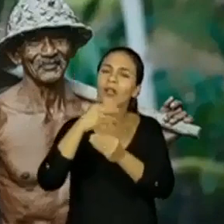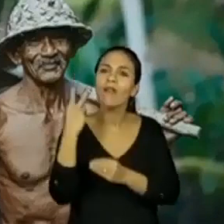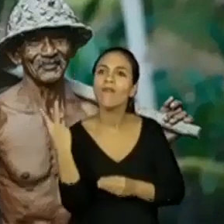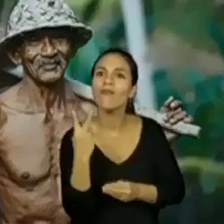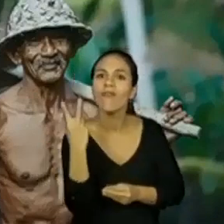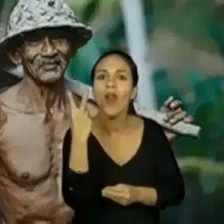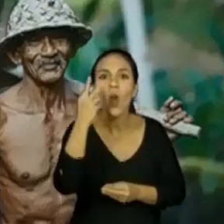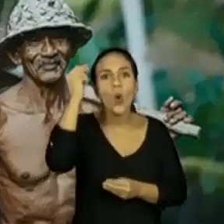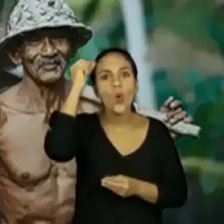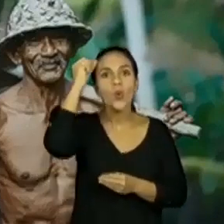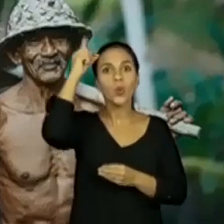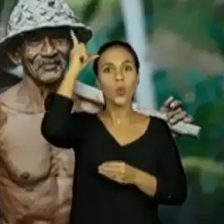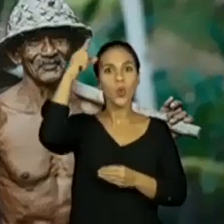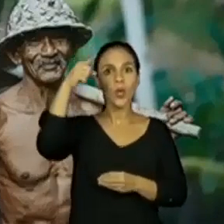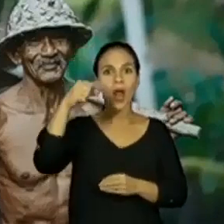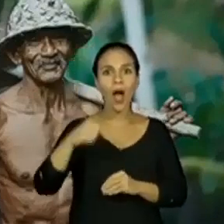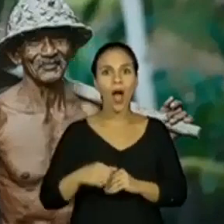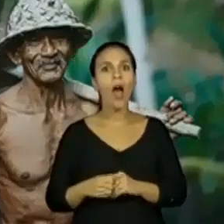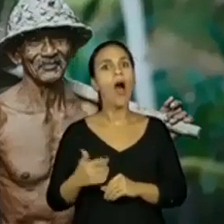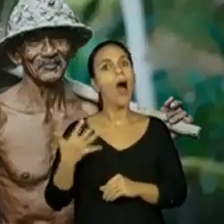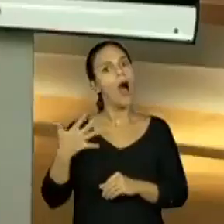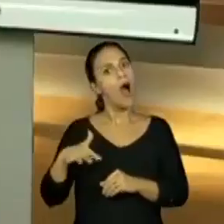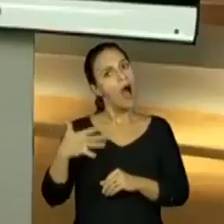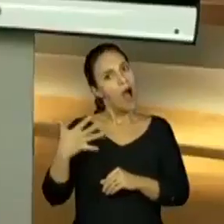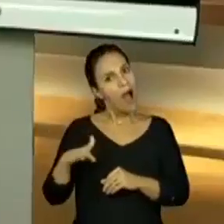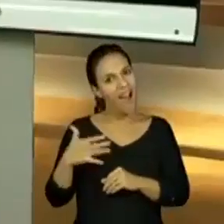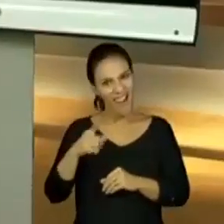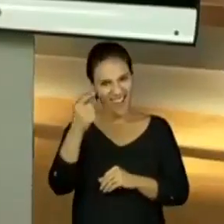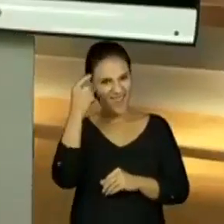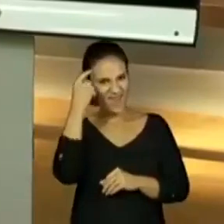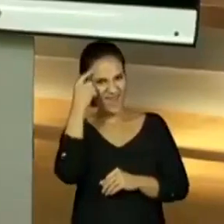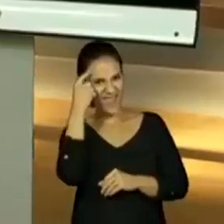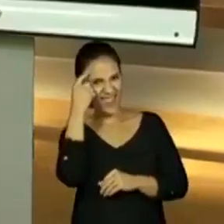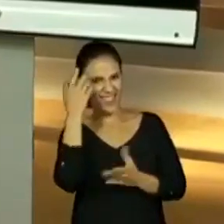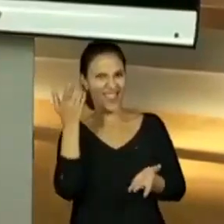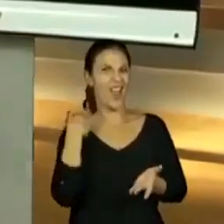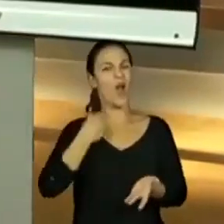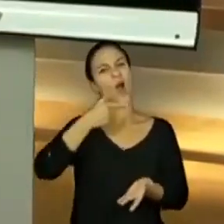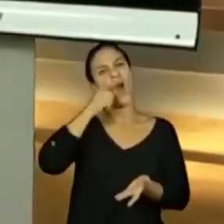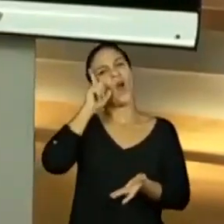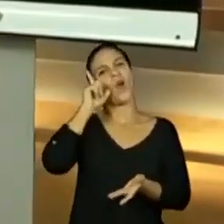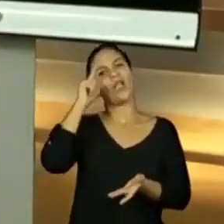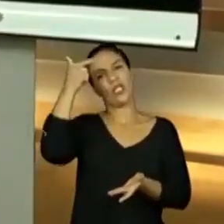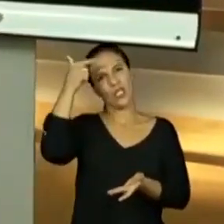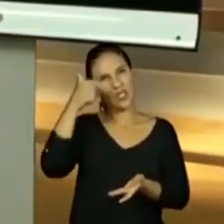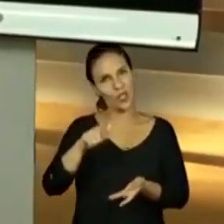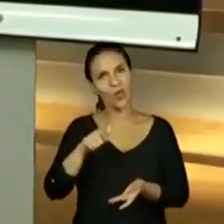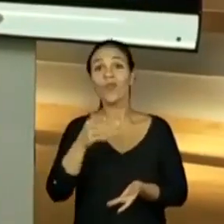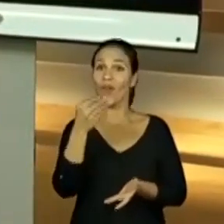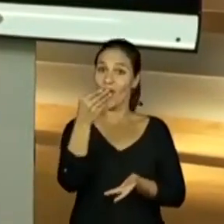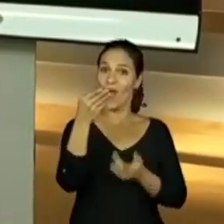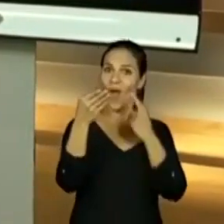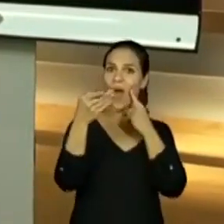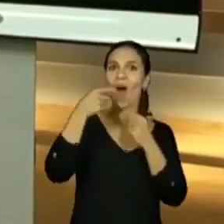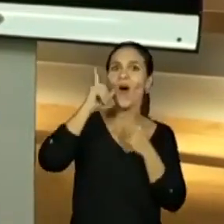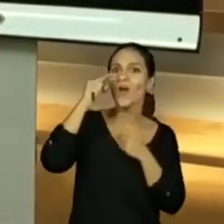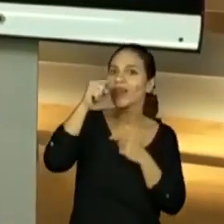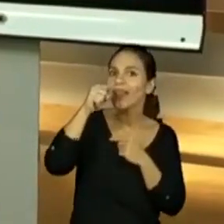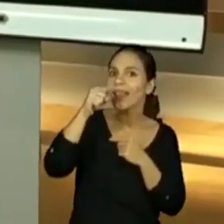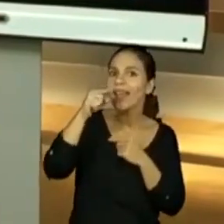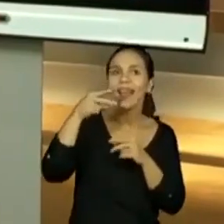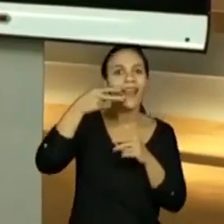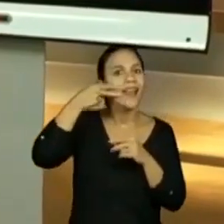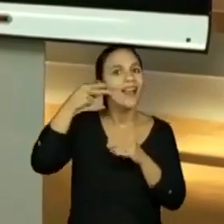cultural embutido aqui. Vocês acham que eu não ia pegar a imagem que eu utilizei ontem e usar aqui? Aqui, ó. A imagem de ontem.